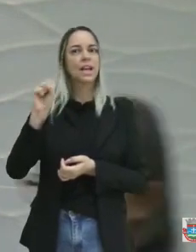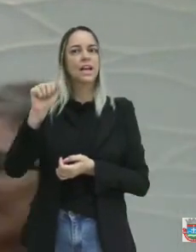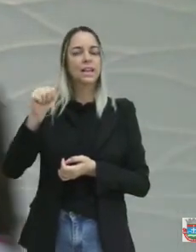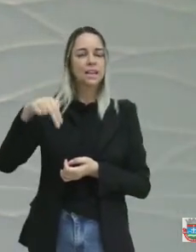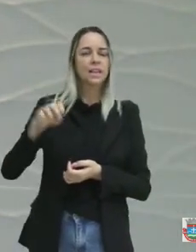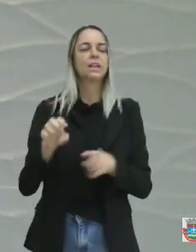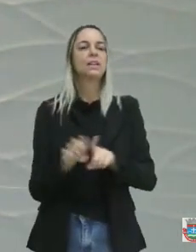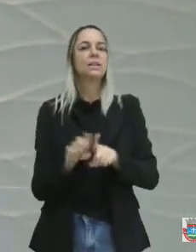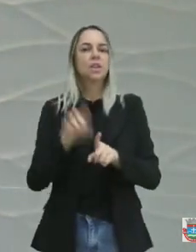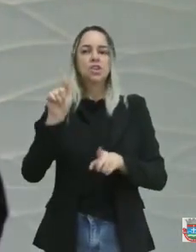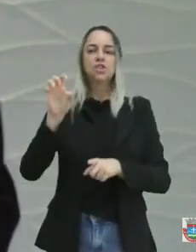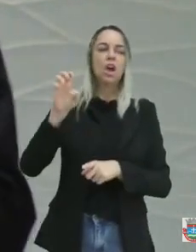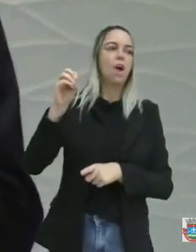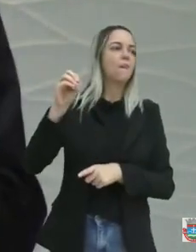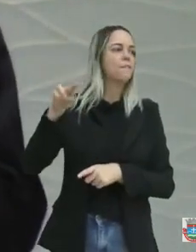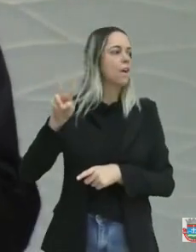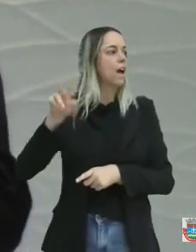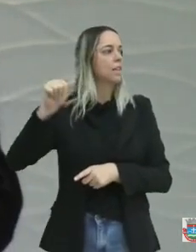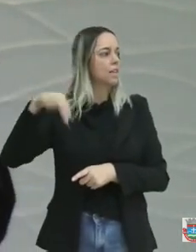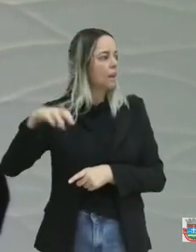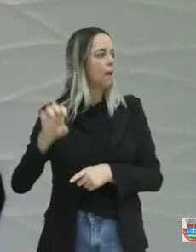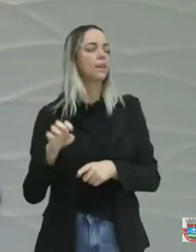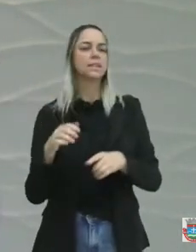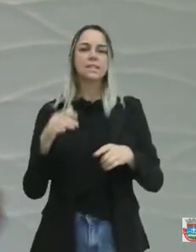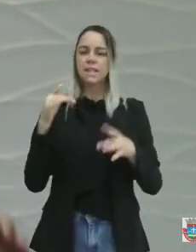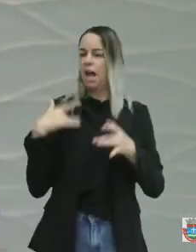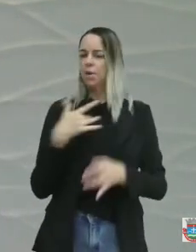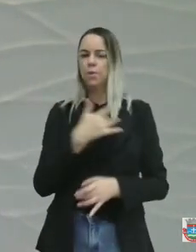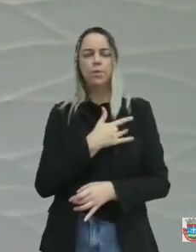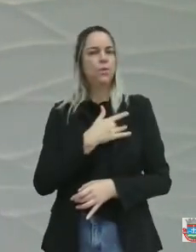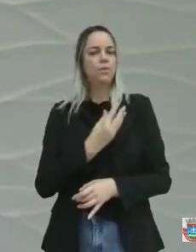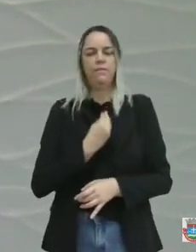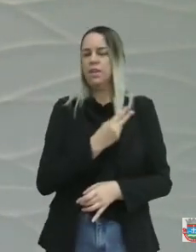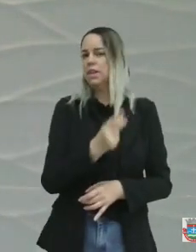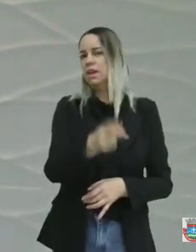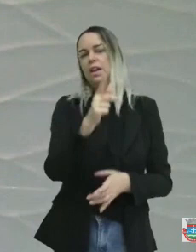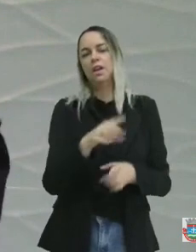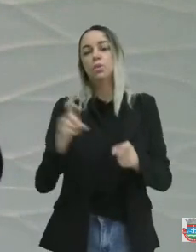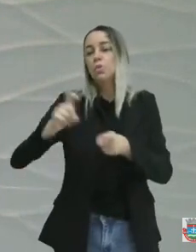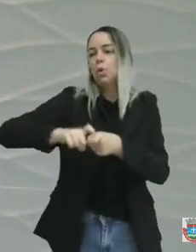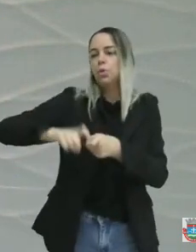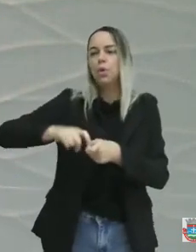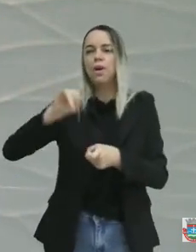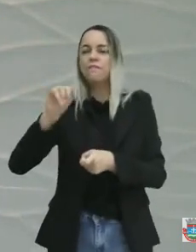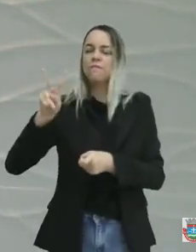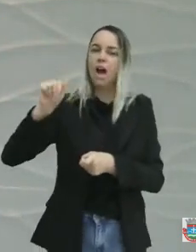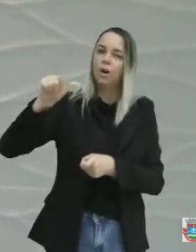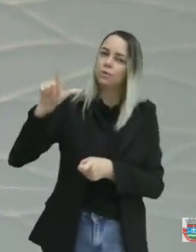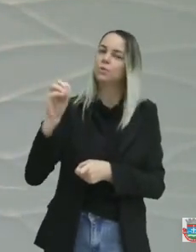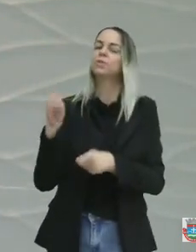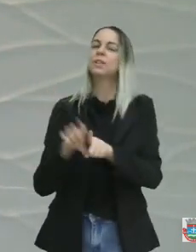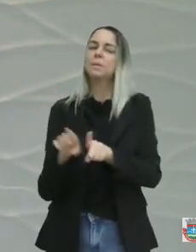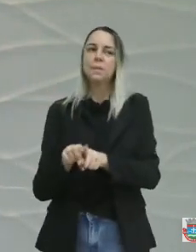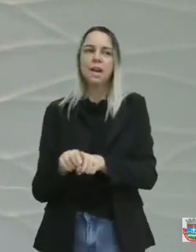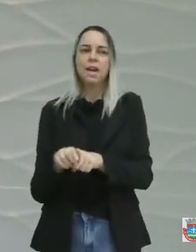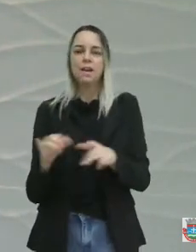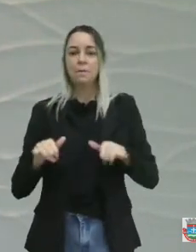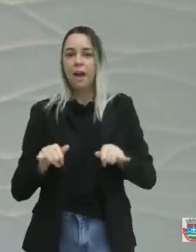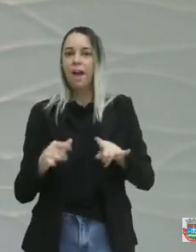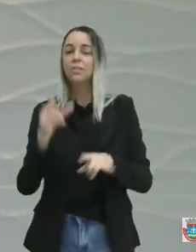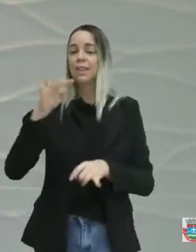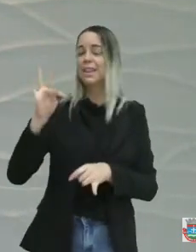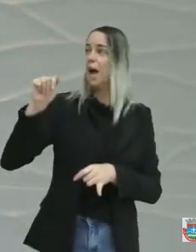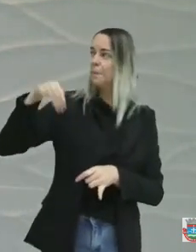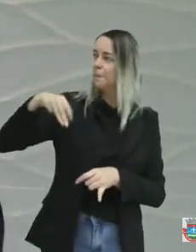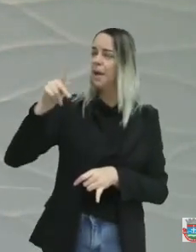Geovane, que Deus proteja, dê muitos anos de vida, saúde, nosso amigo doutor Ivaldo, Tampinha, Neuzinha, esposa de